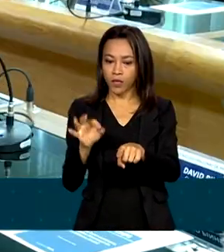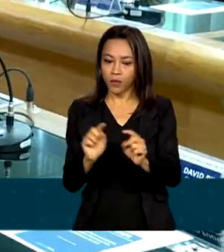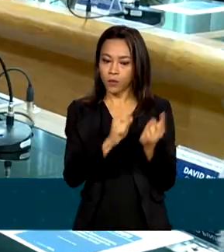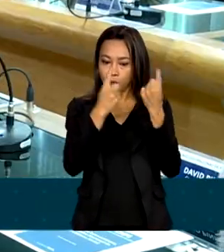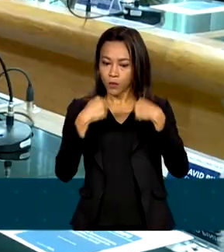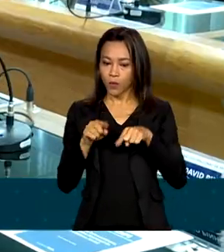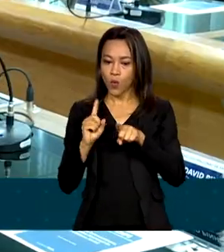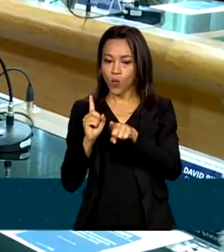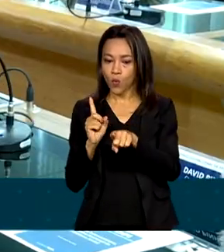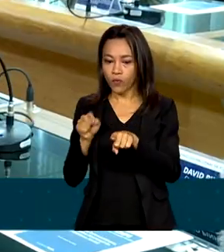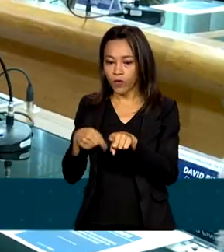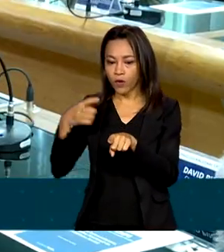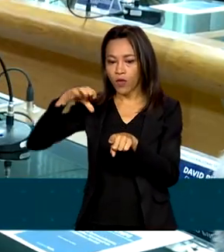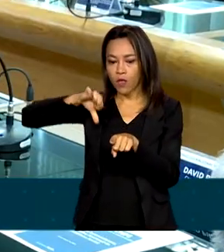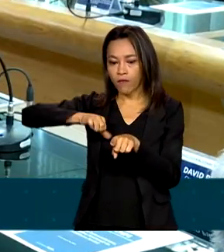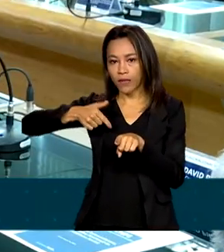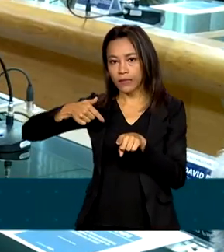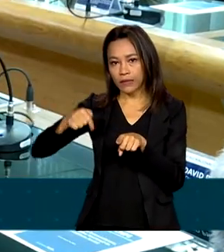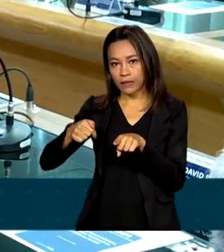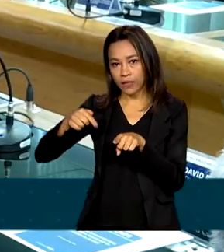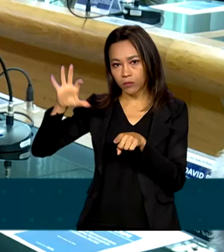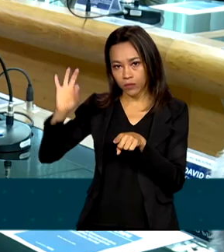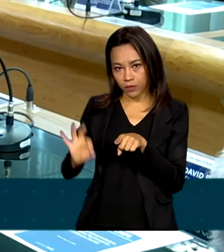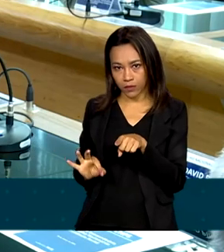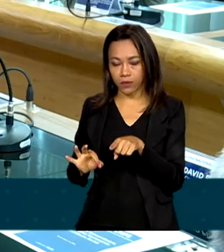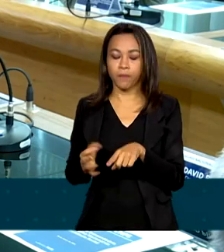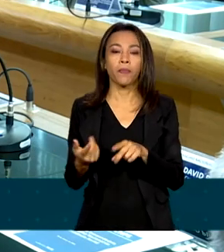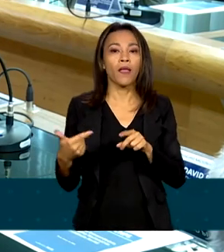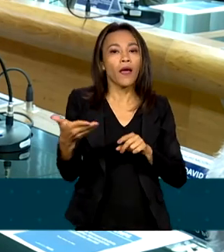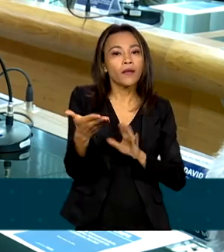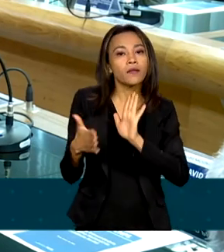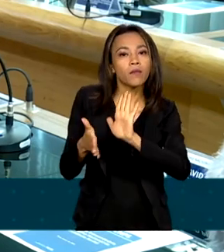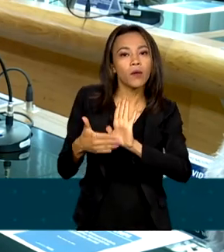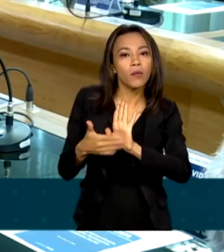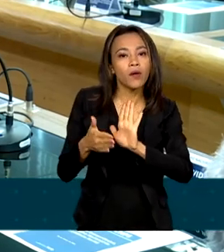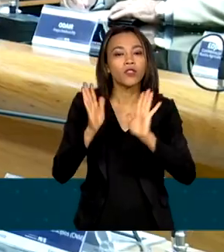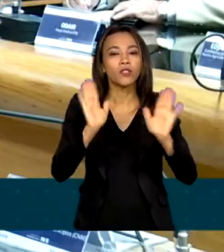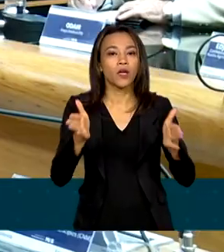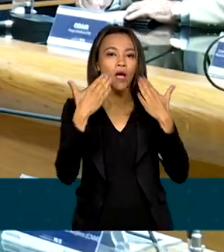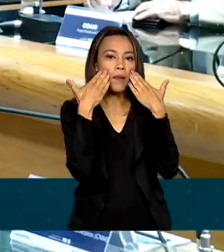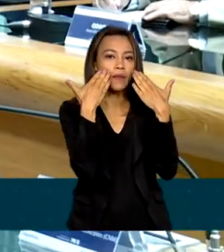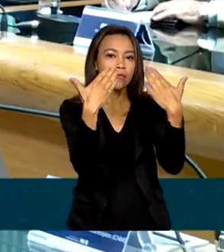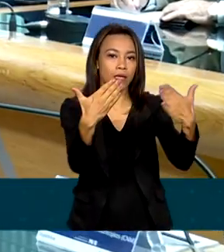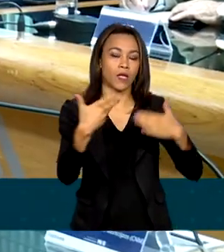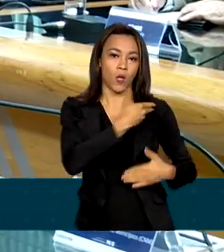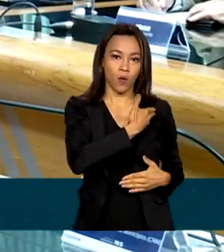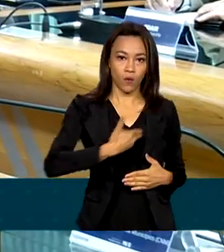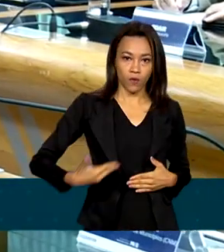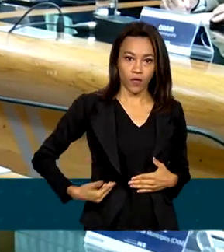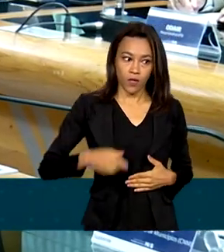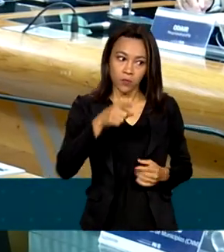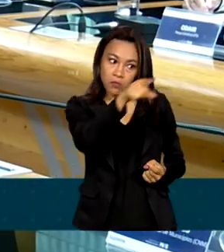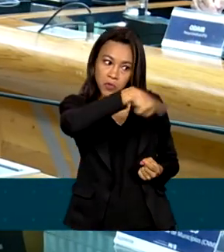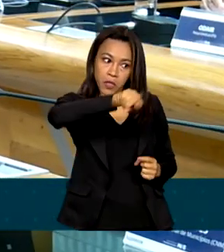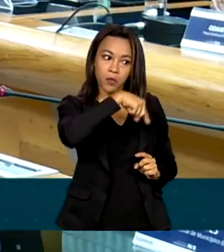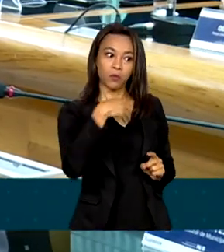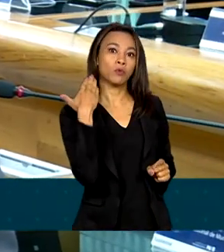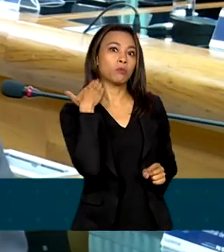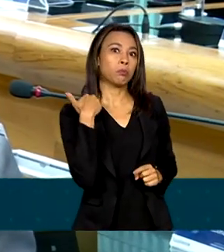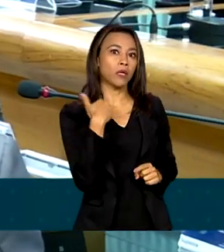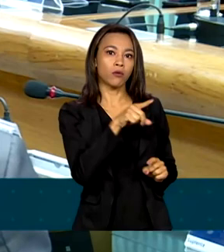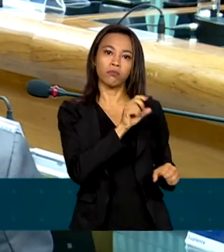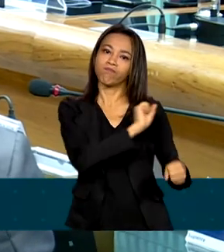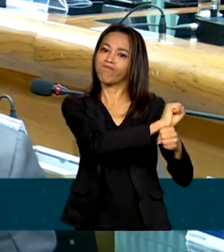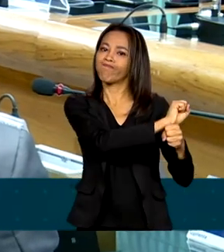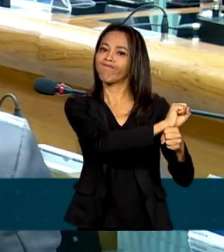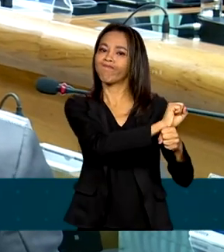,97%. A proposta foi apresentada pelo governo após os bancos suspenderem a oferta